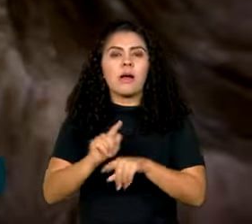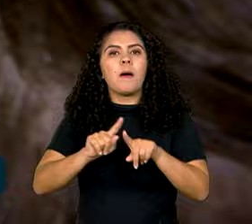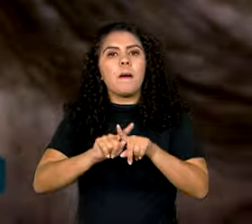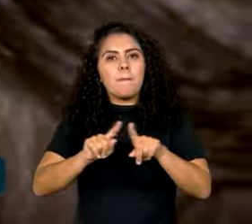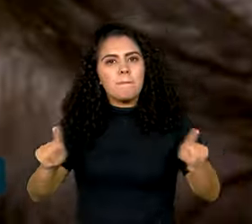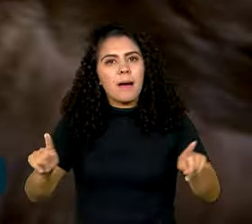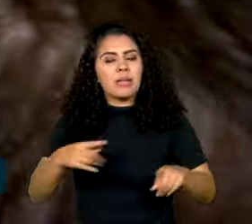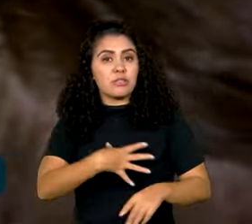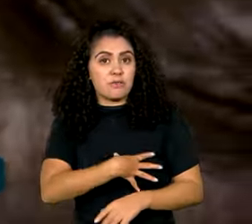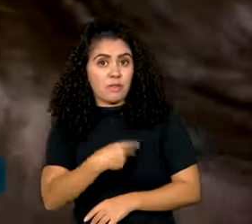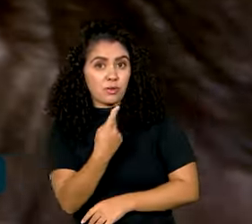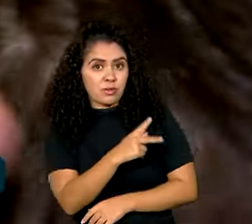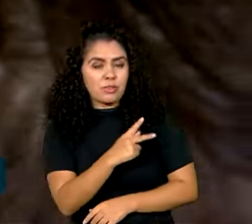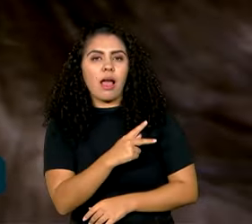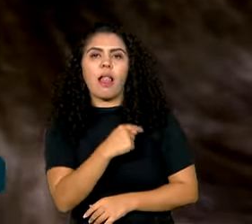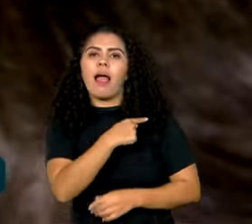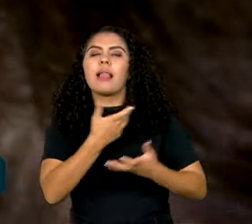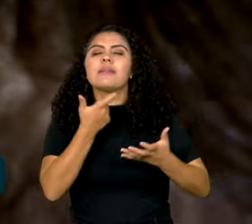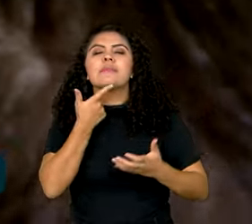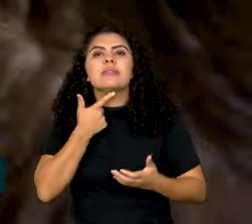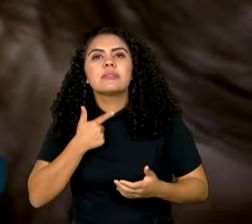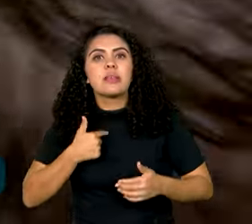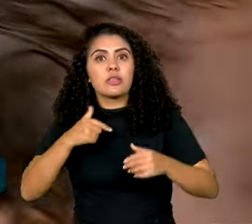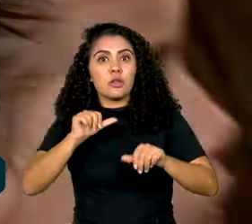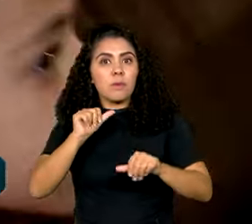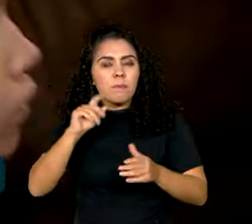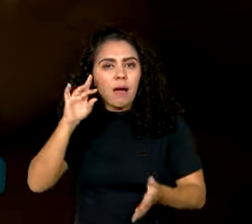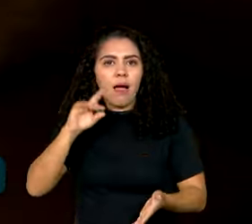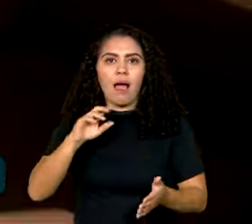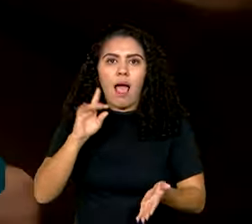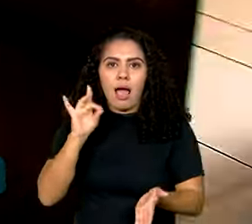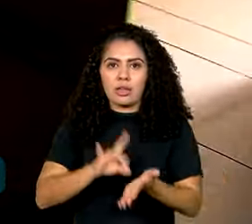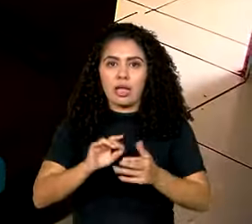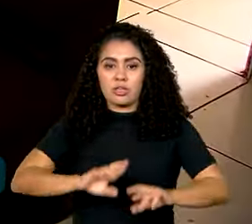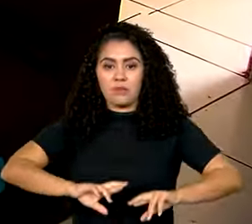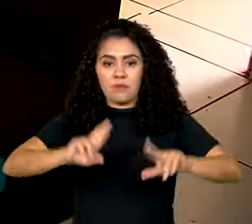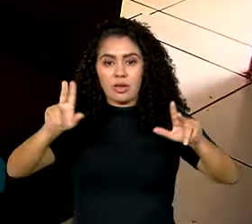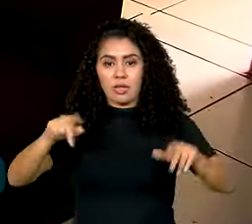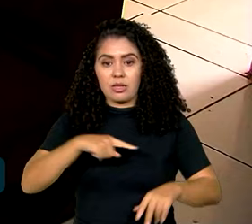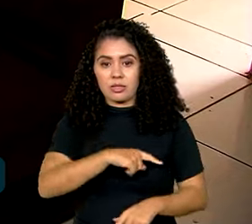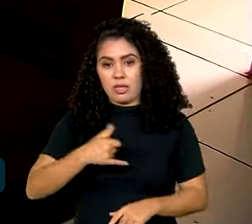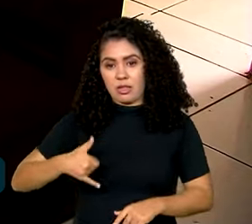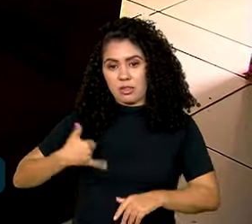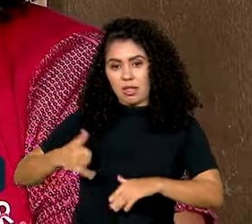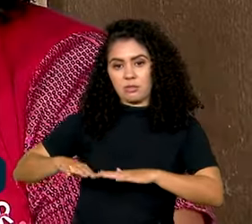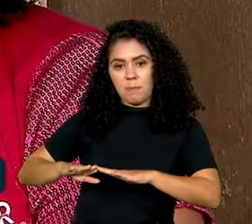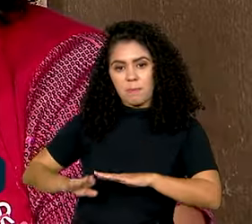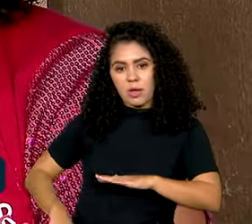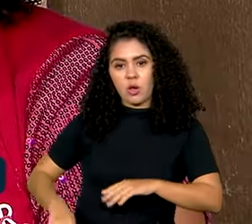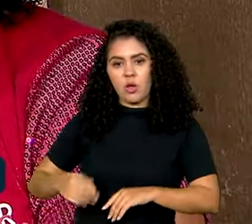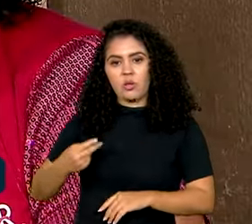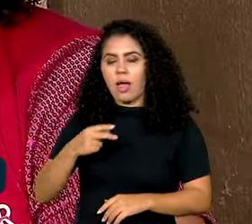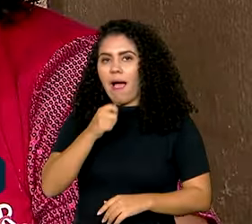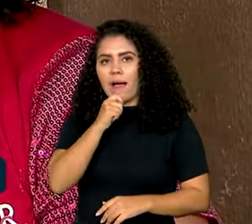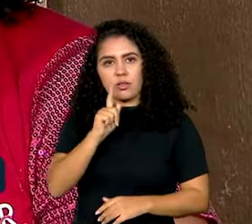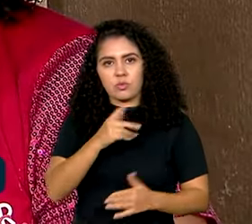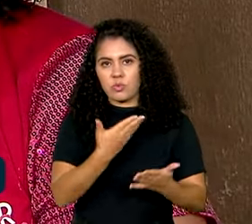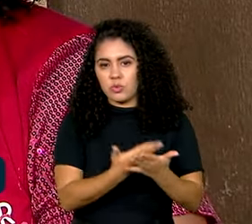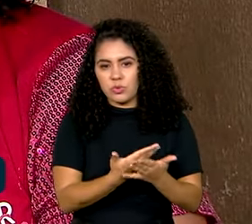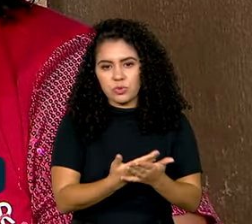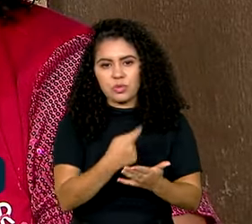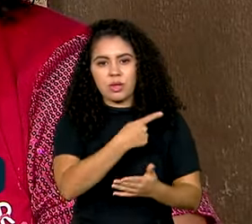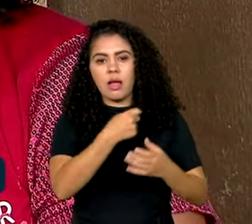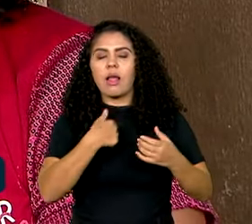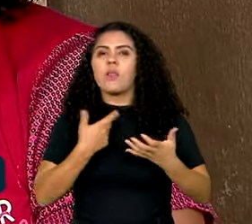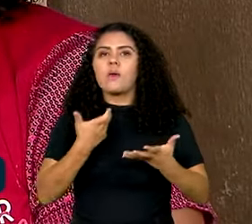realidade diferente. Das três crianças, só a menor de dois anos ainda não está na escola. Para eles eu quero diferente, eu